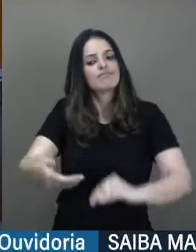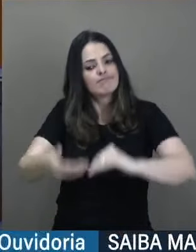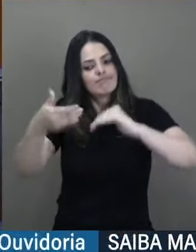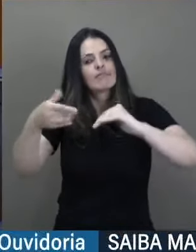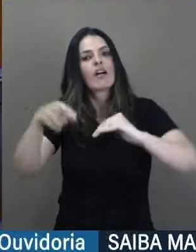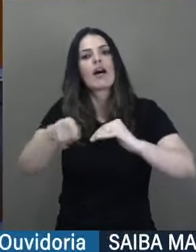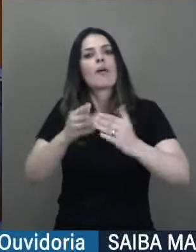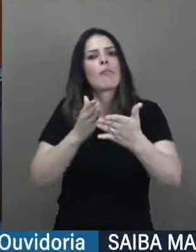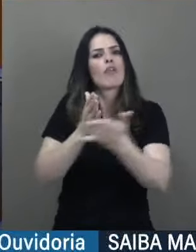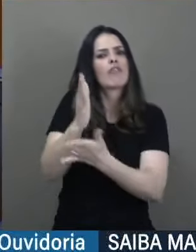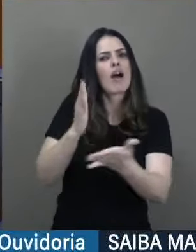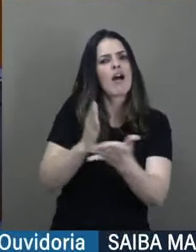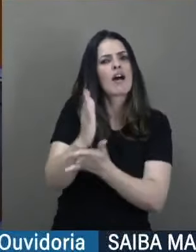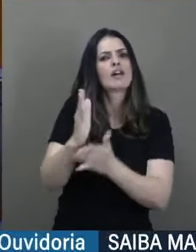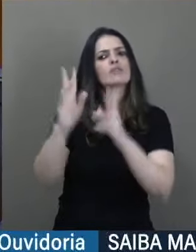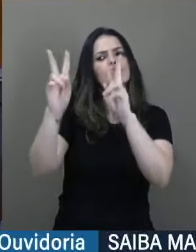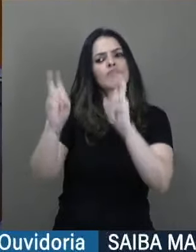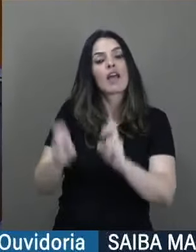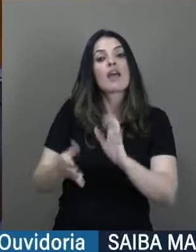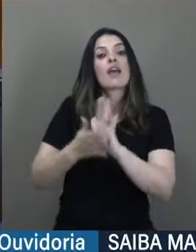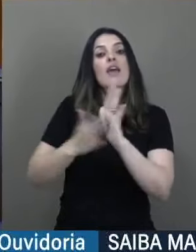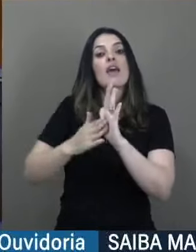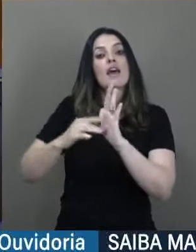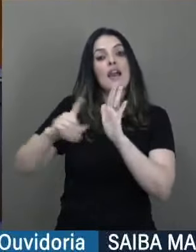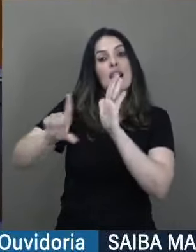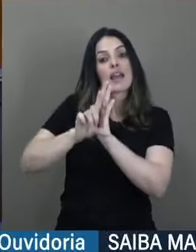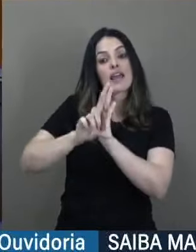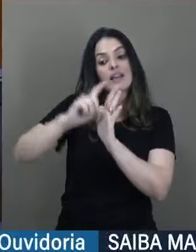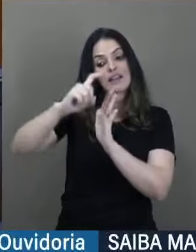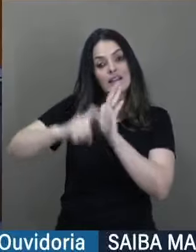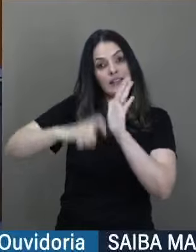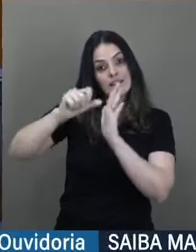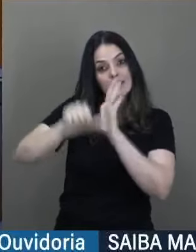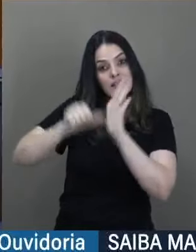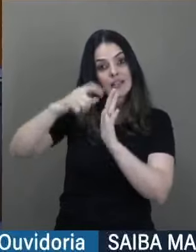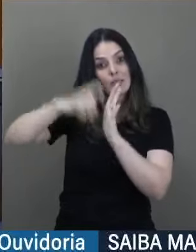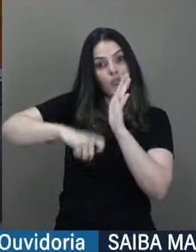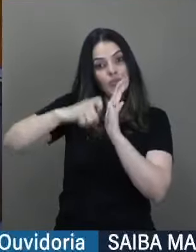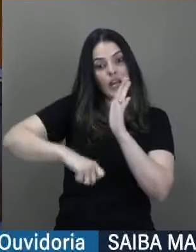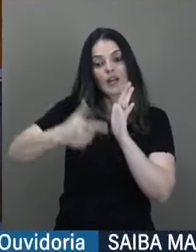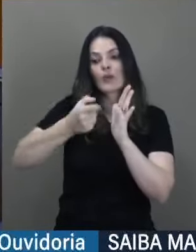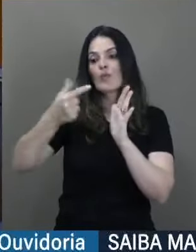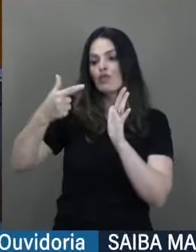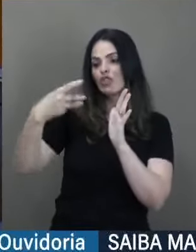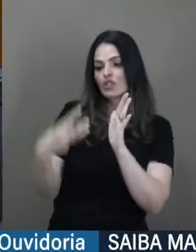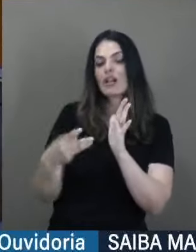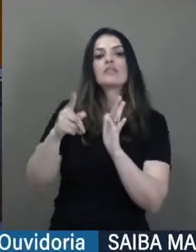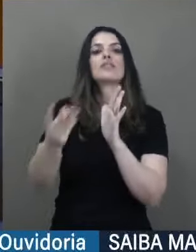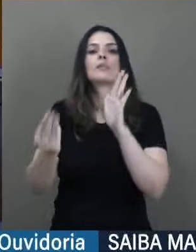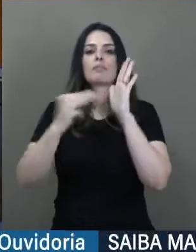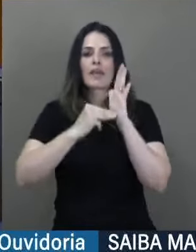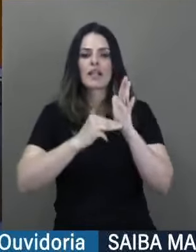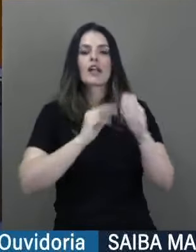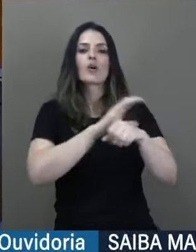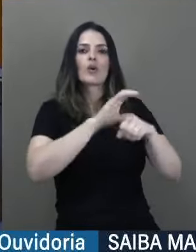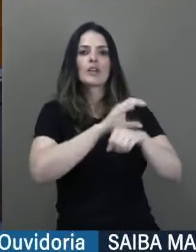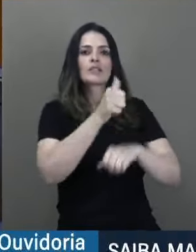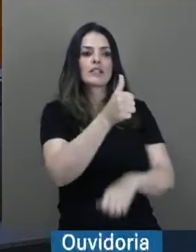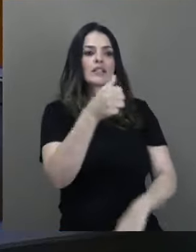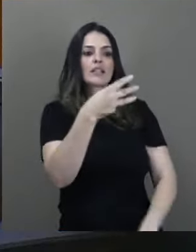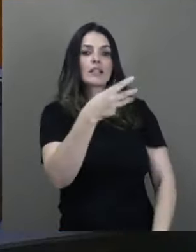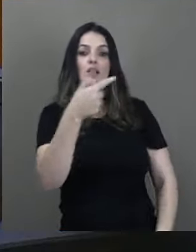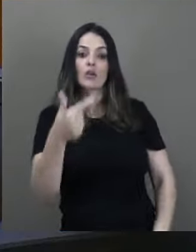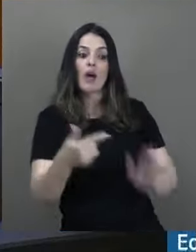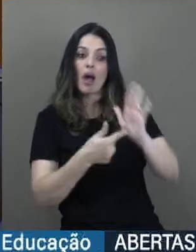Nacional aprovado a reforma tributária em 2023, mediante a Emenda Constitucional nº 132,